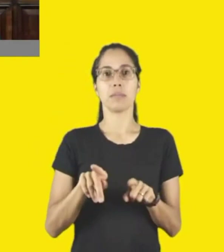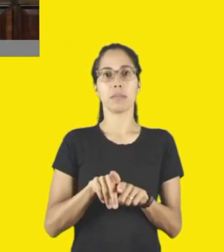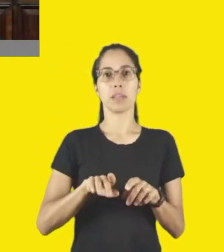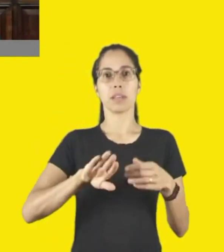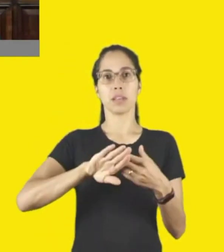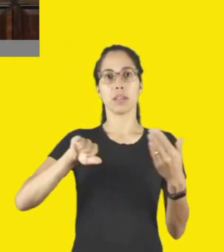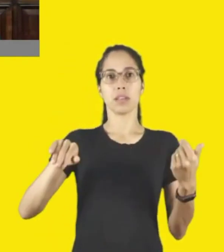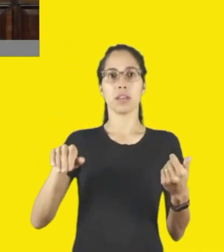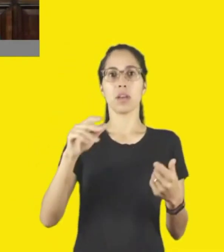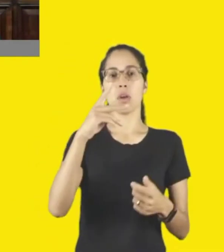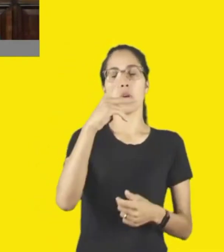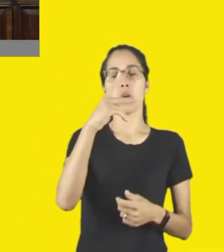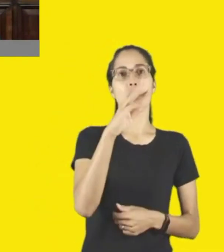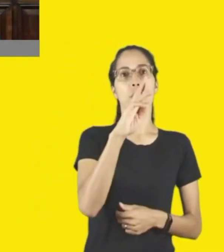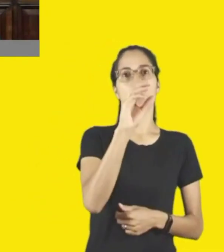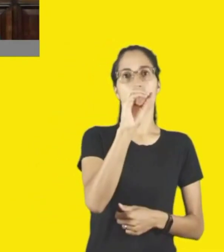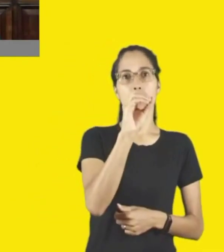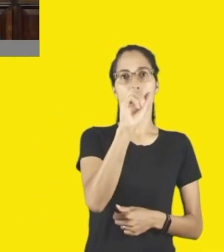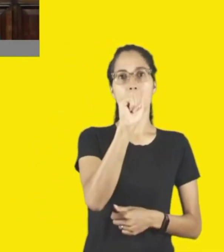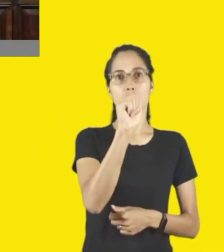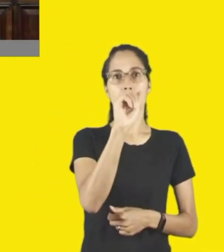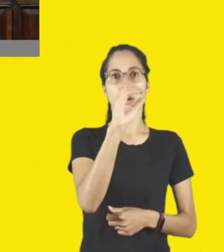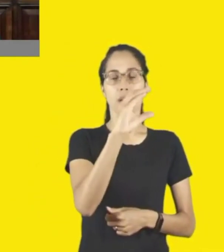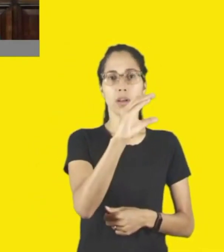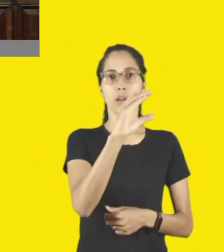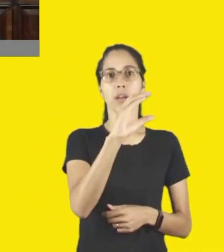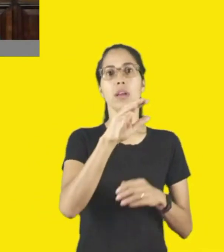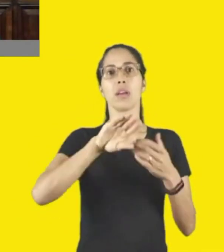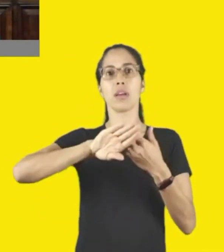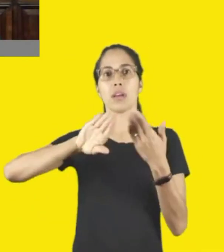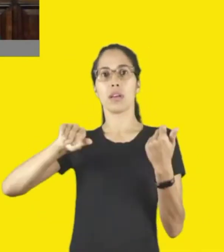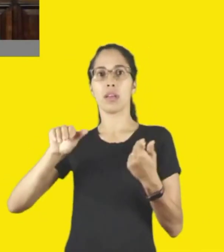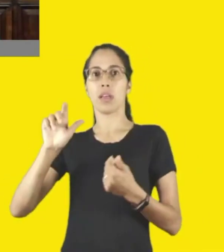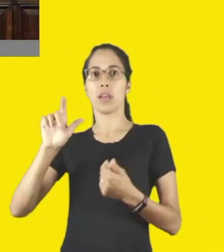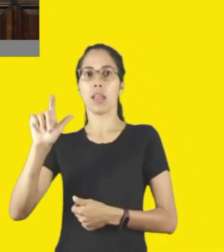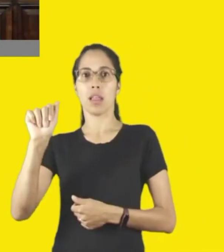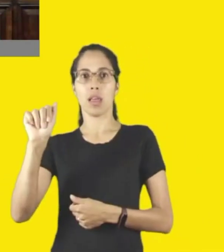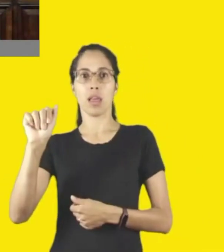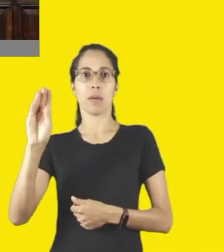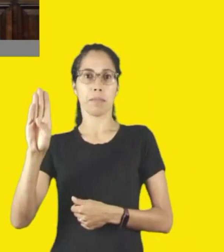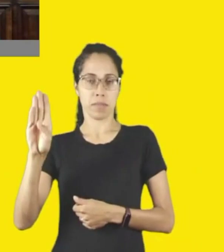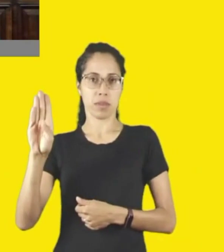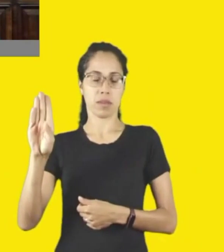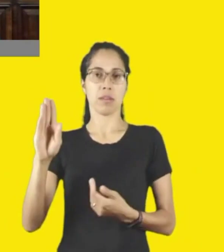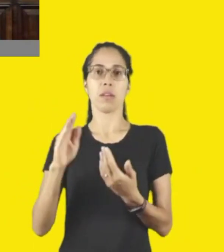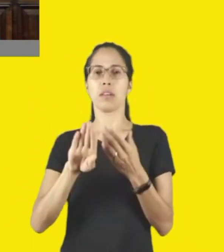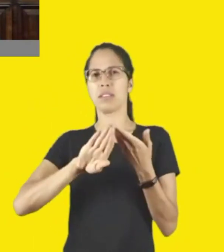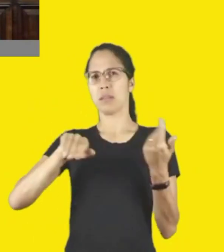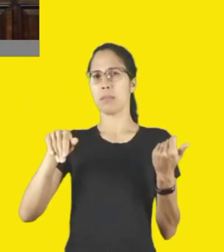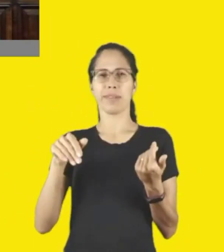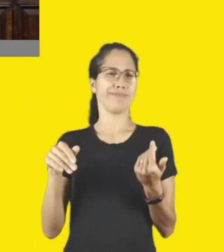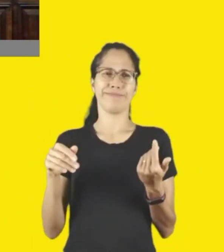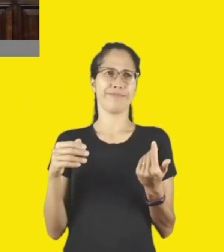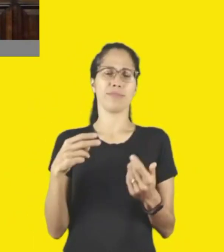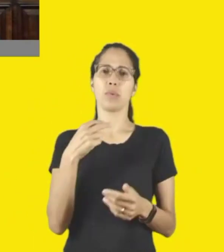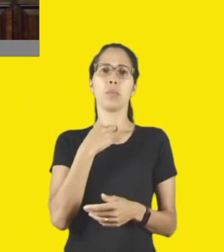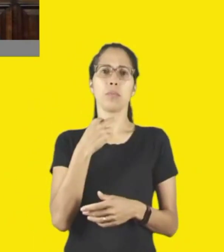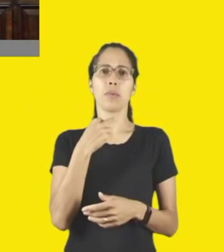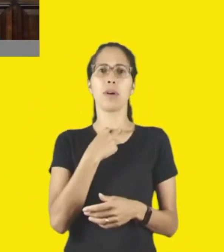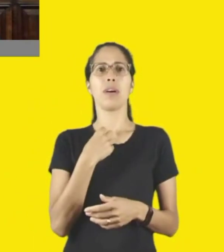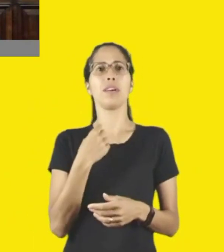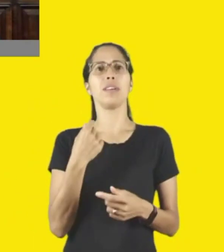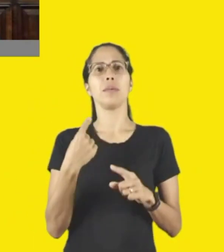também não é uma coisa muito inteligente, de novo, dinheiro para fazer a cultura virar, não tem cor, não tem raça, não tem